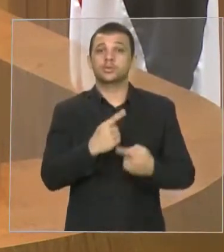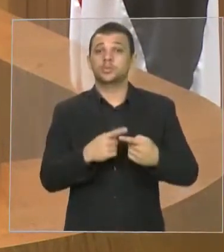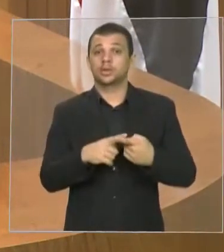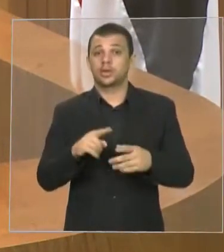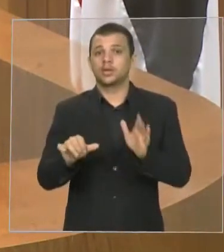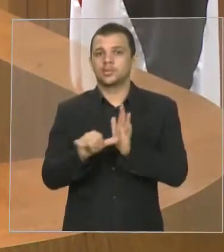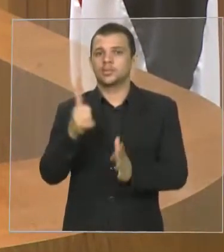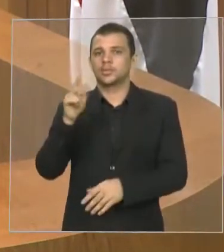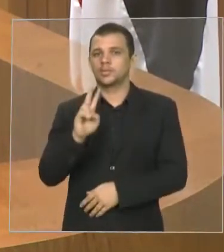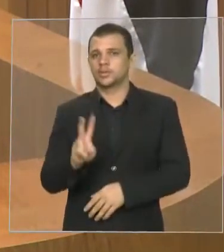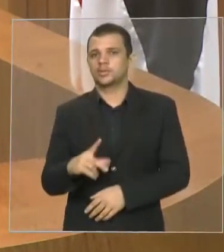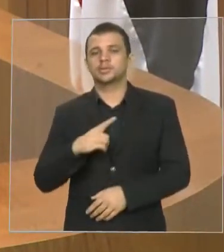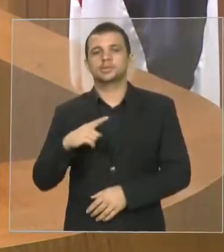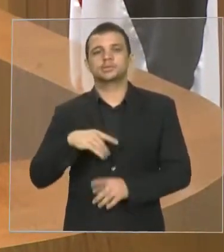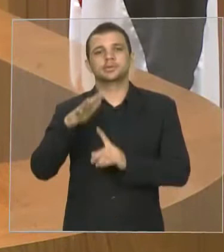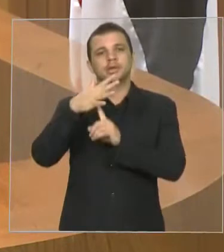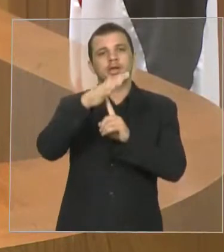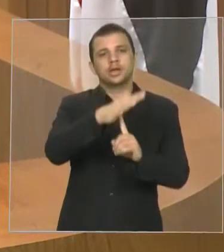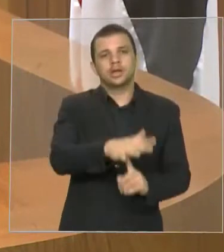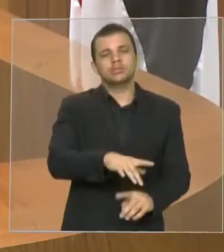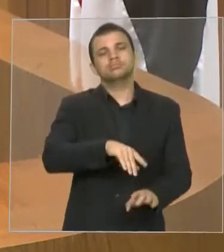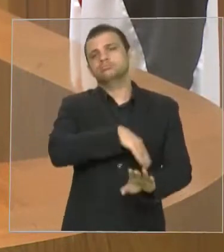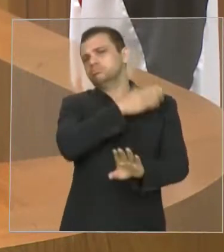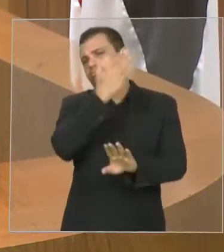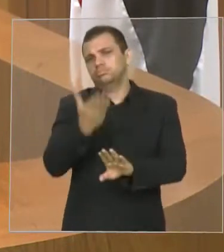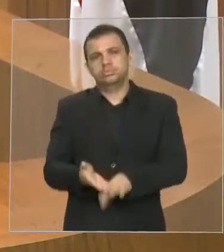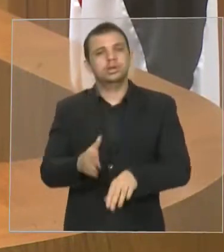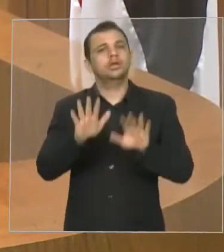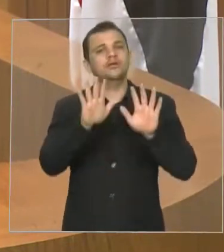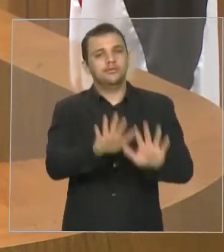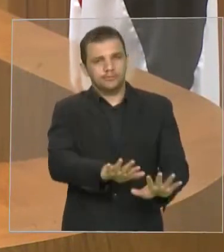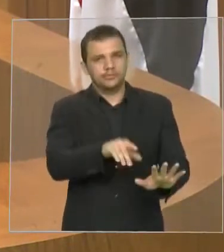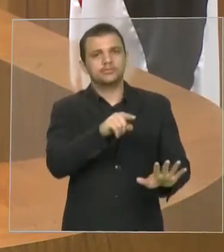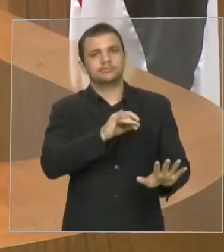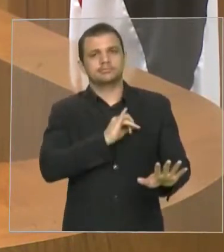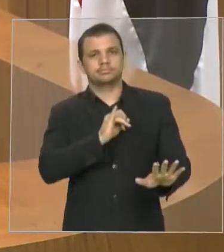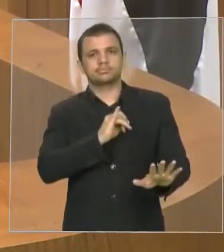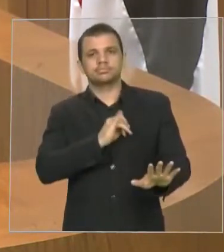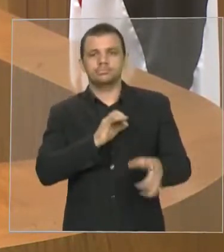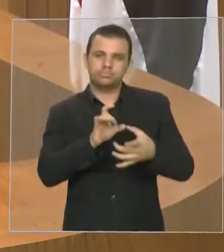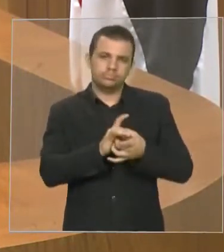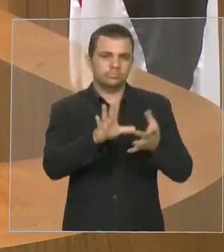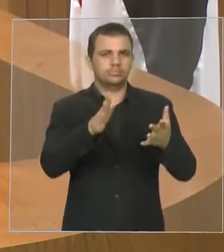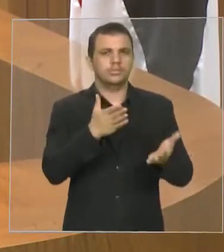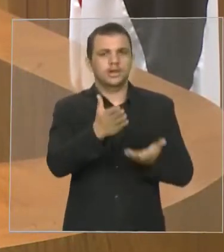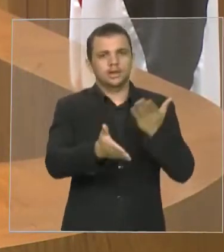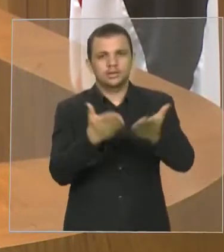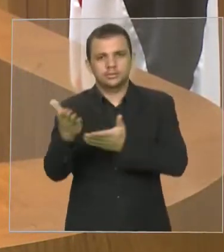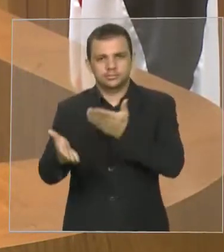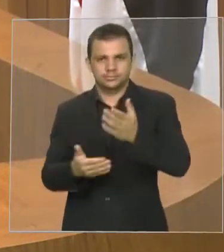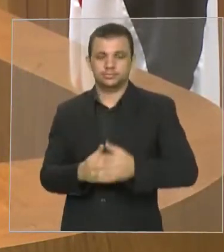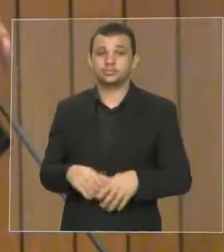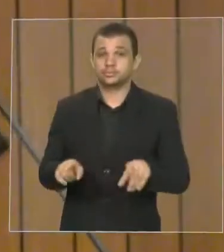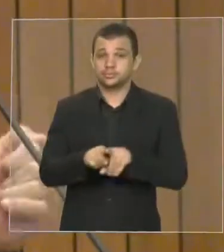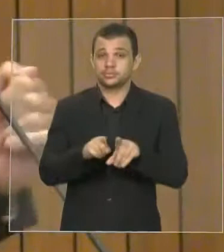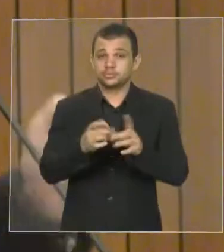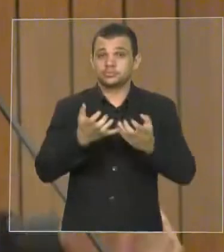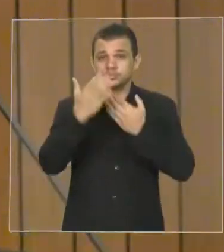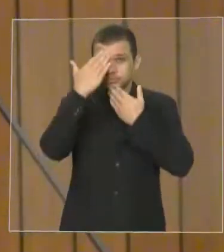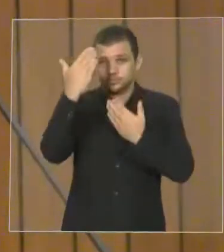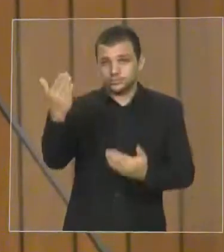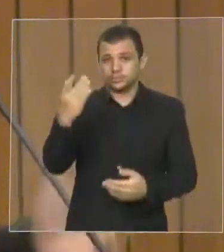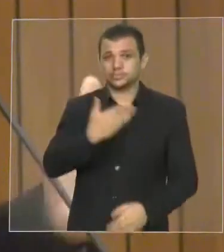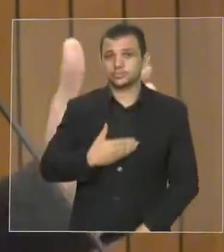disponível para as emergências. Também quero agradecer o governador Flávio Dino, uma luta também